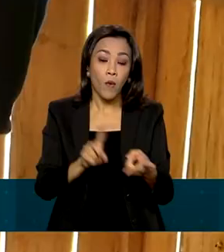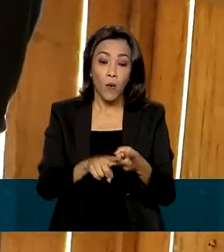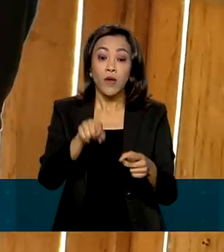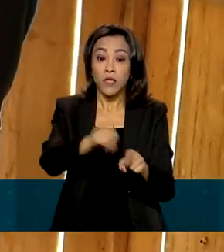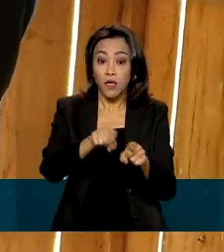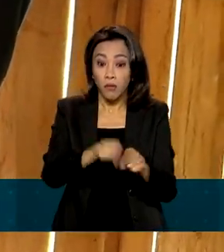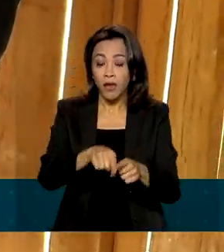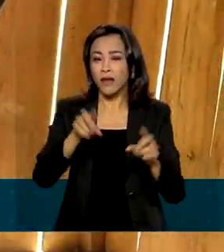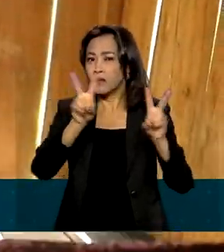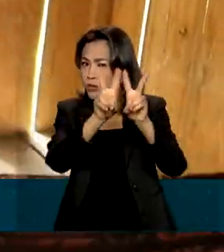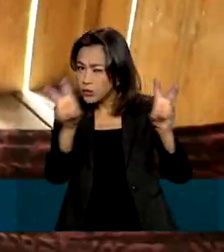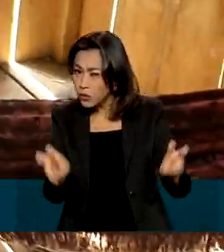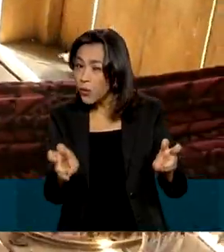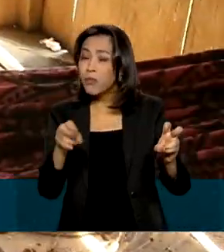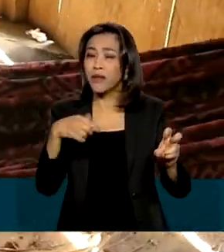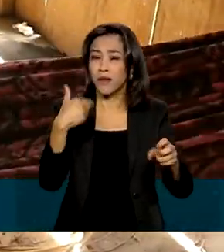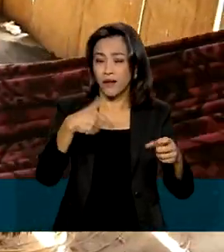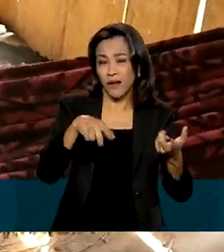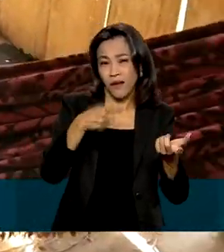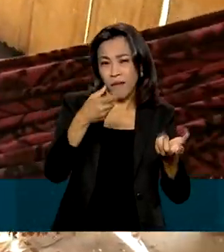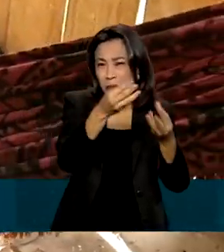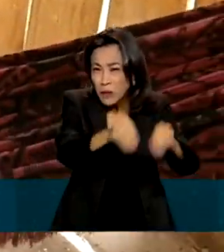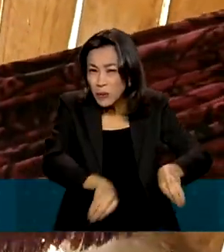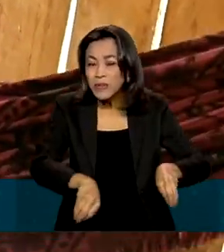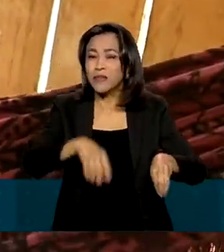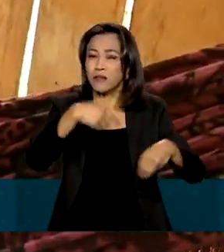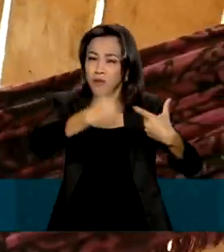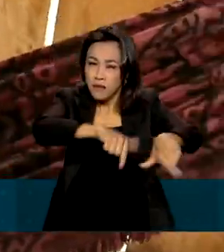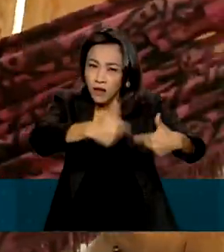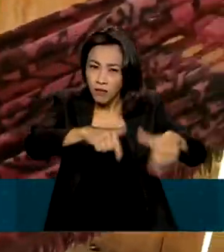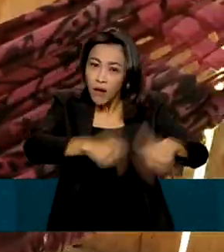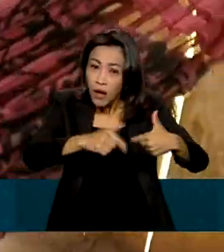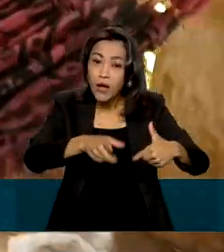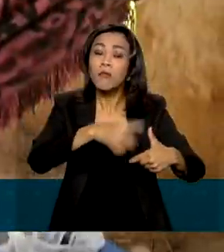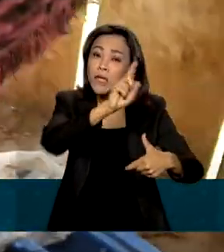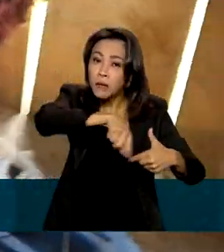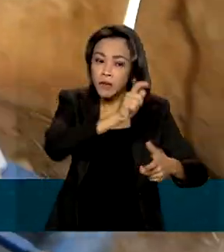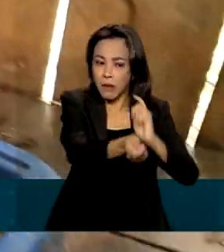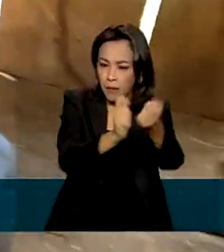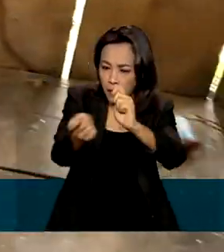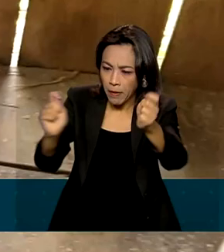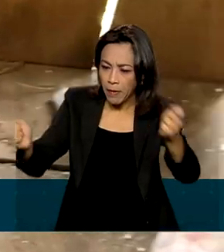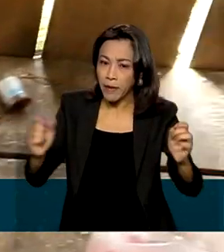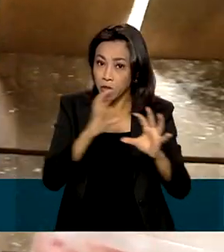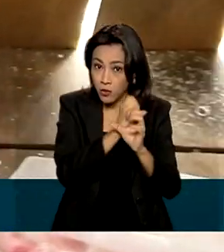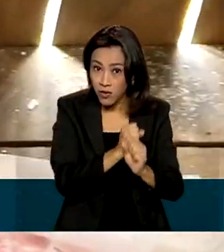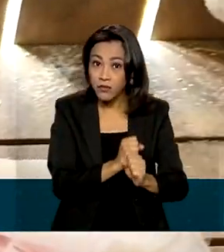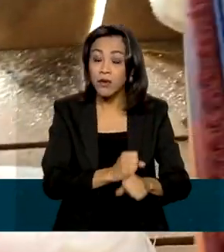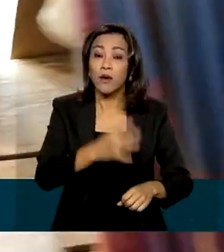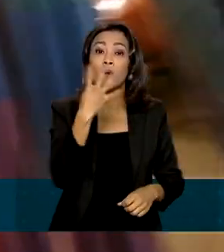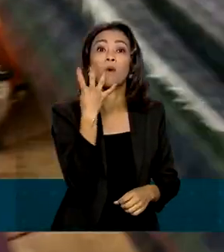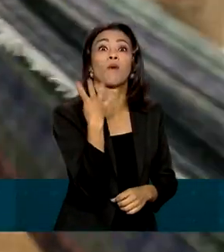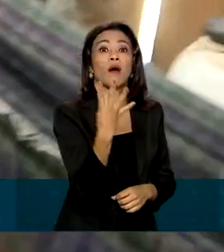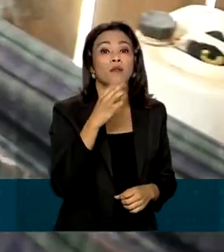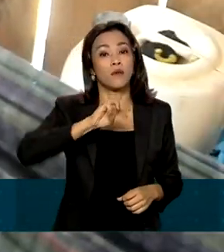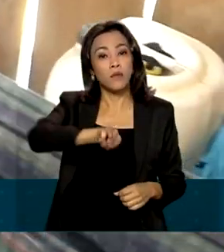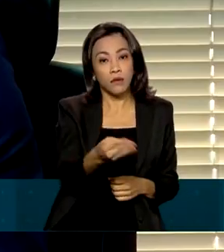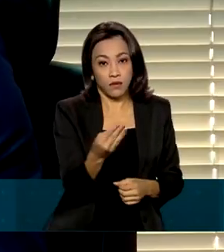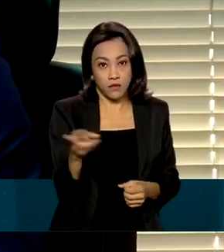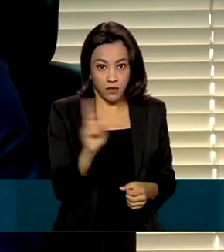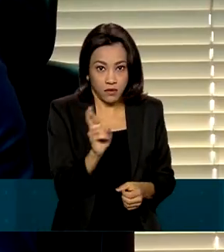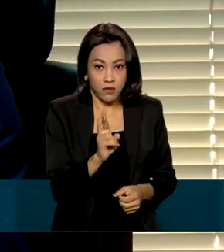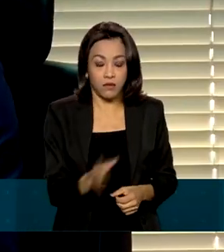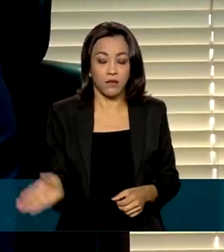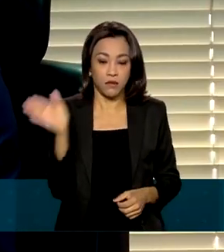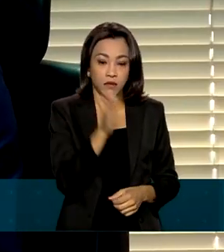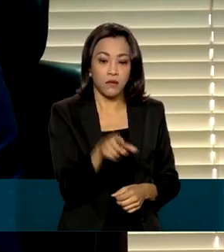trabalhistas calculadas para pagamento dos empregadores aos trabalhadores chegam a 4 milhões de reais. É